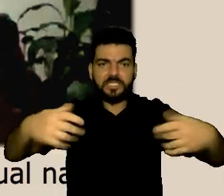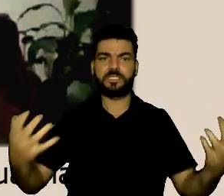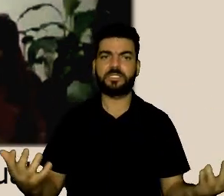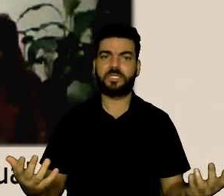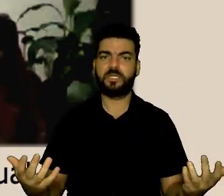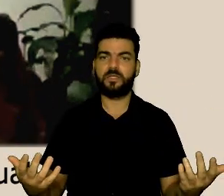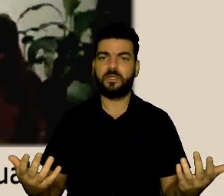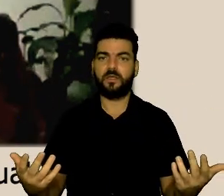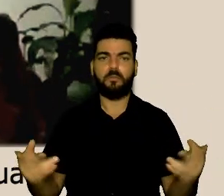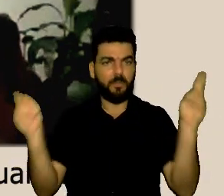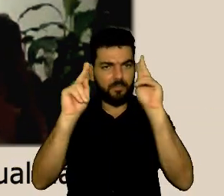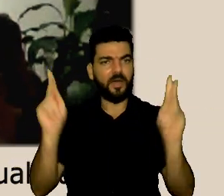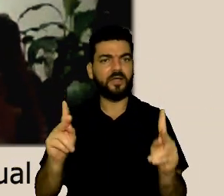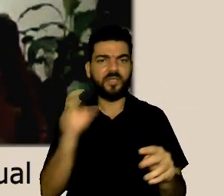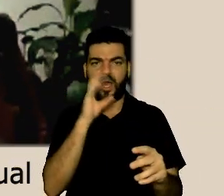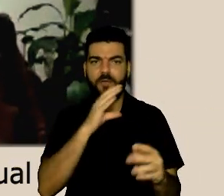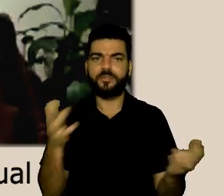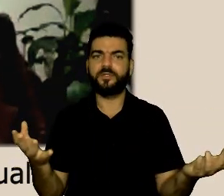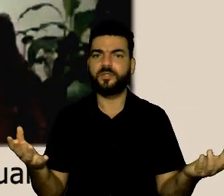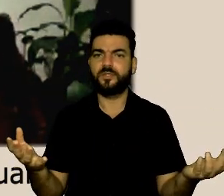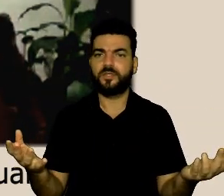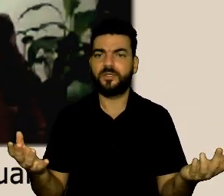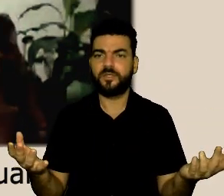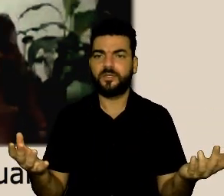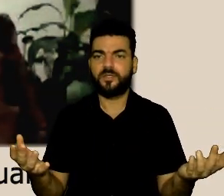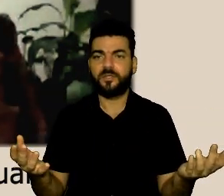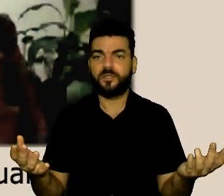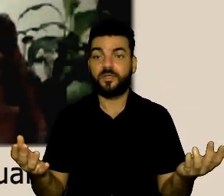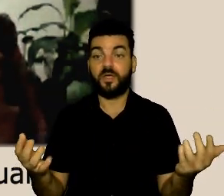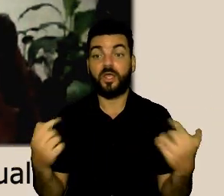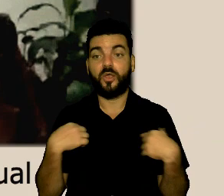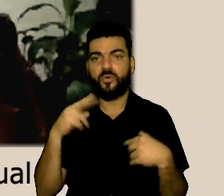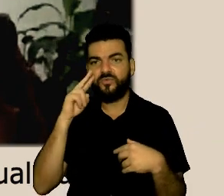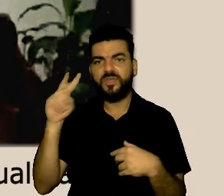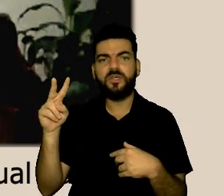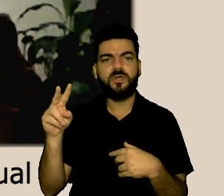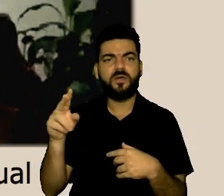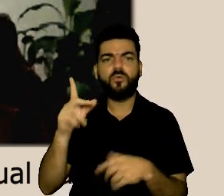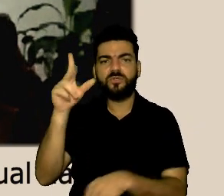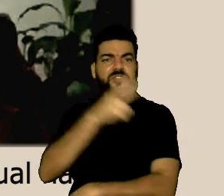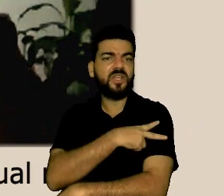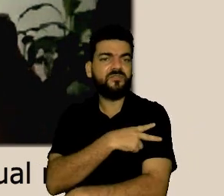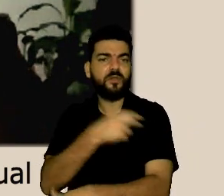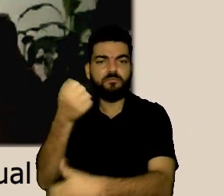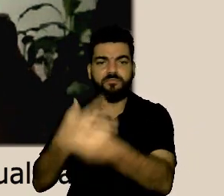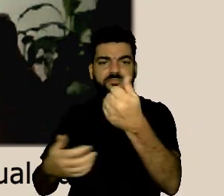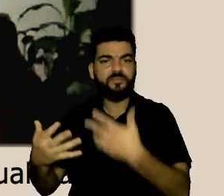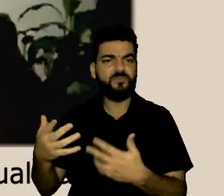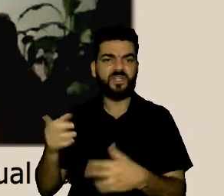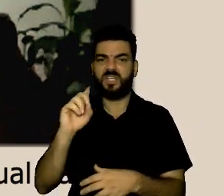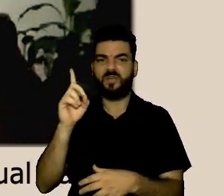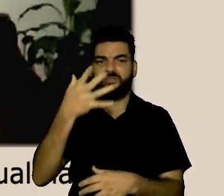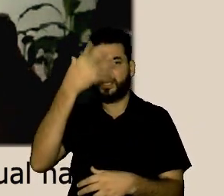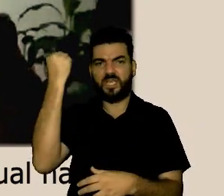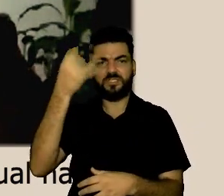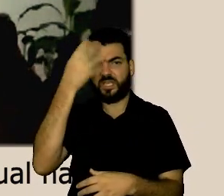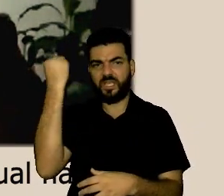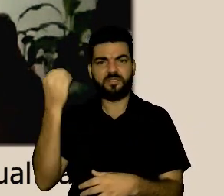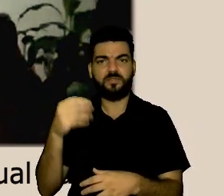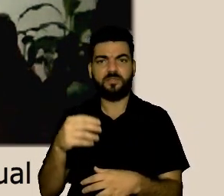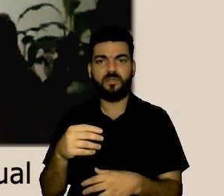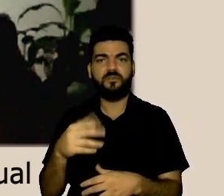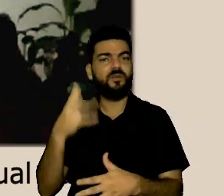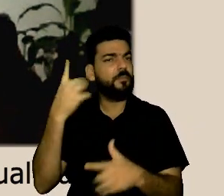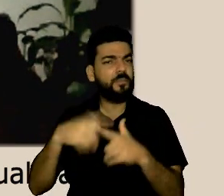se resolvam mais rápido e o que eu ouvia do meu chefe de gabinete da época não doutora por favor porque isso vai